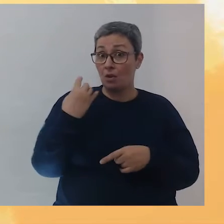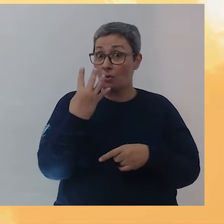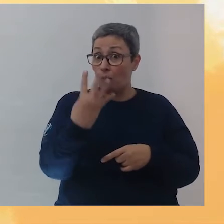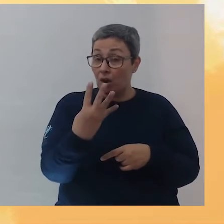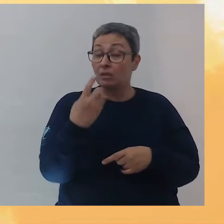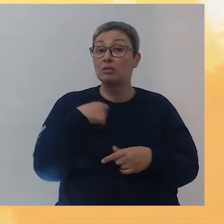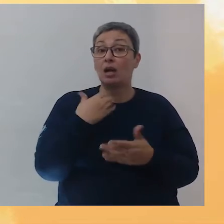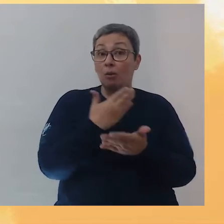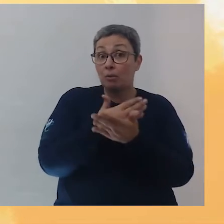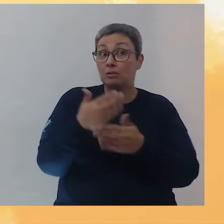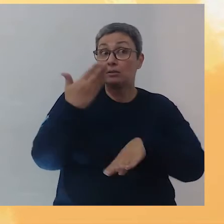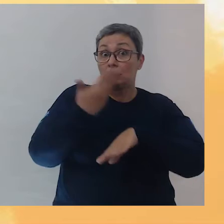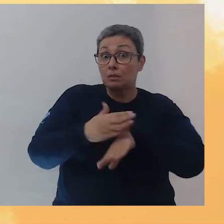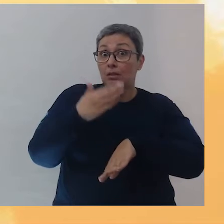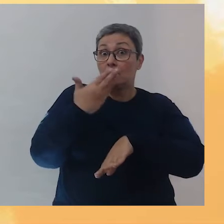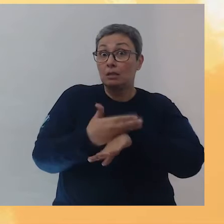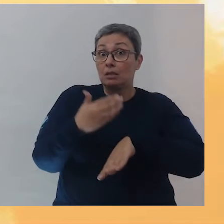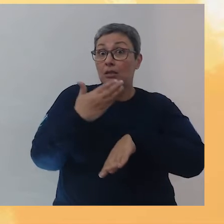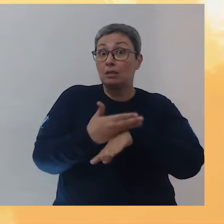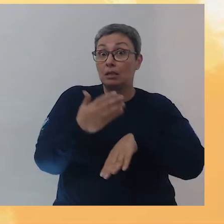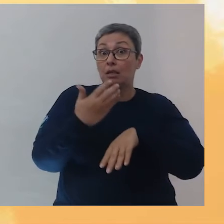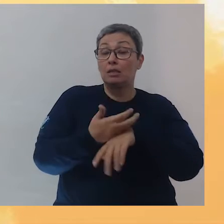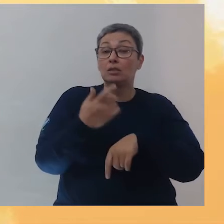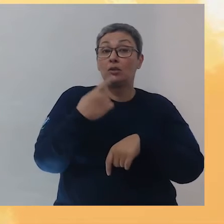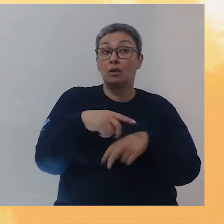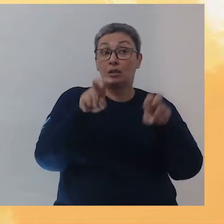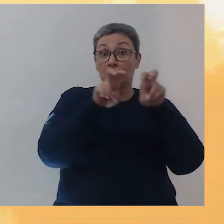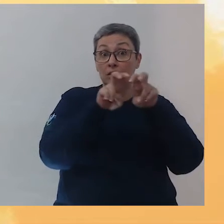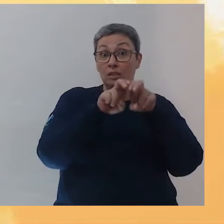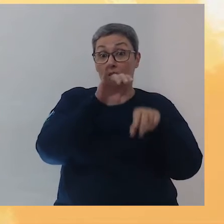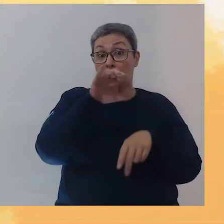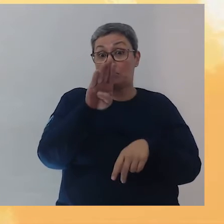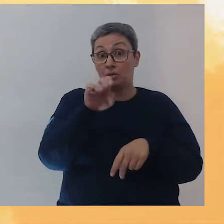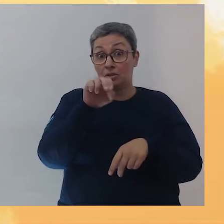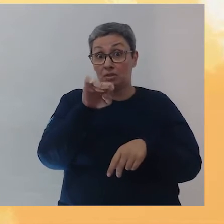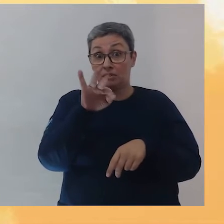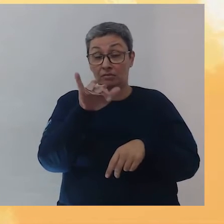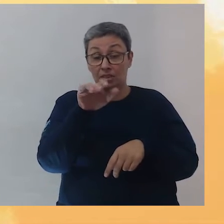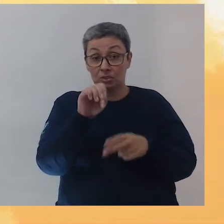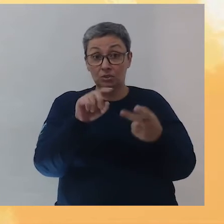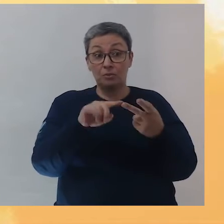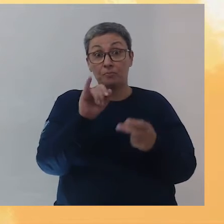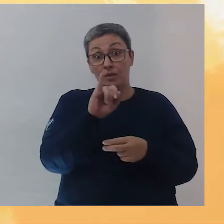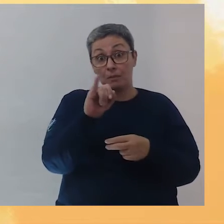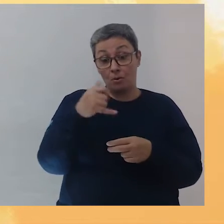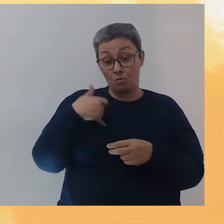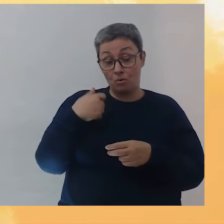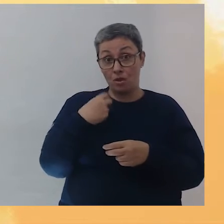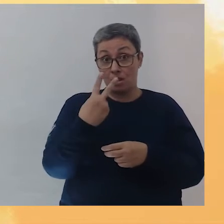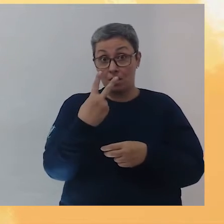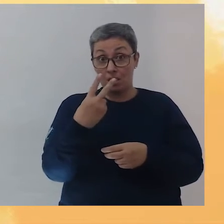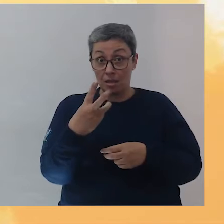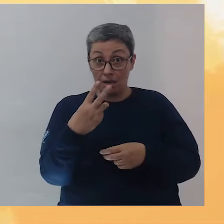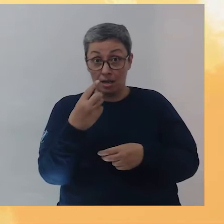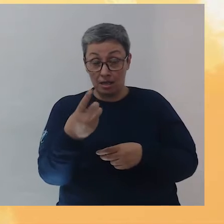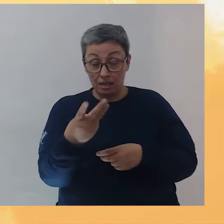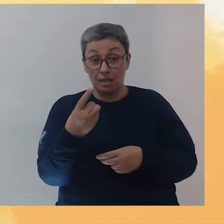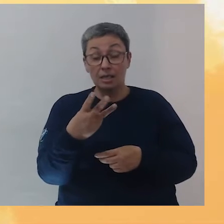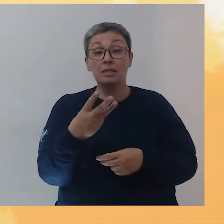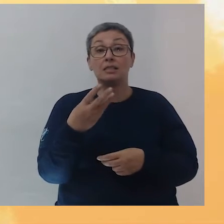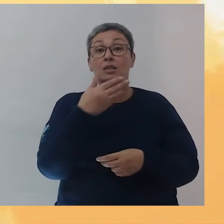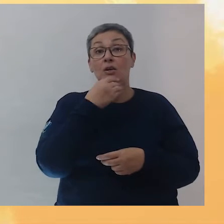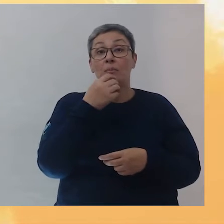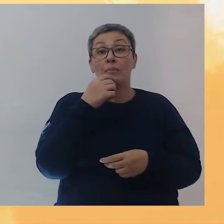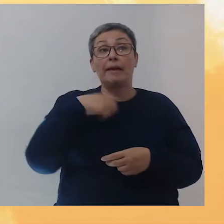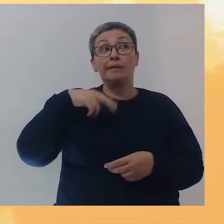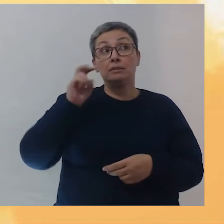anos, ela já começou a treinar, né? No ginásio Bonifácio Cardoso. E seu irmão, de 13 anos, que levava ela para treinar,